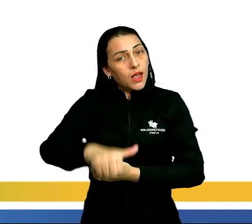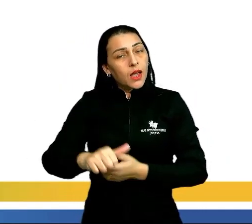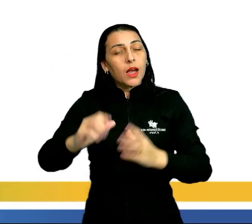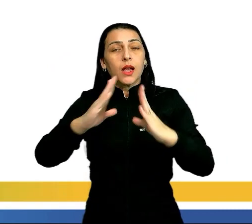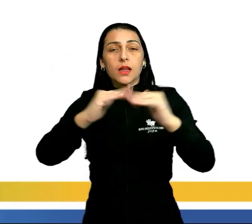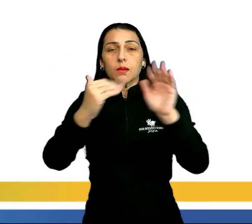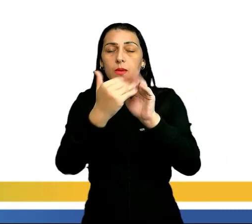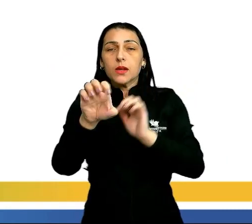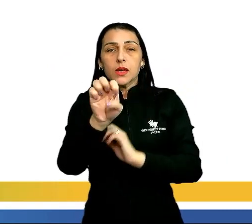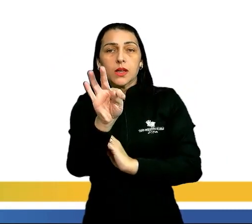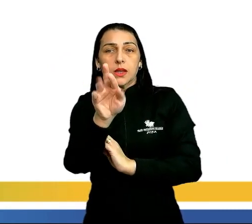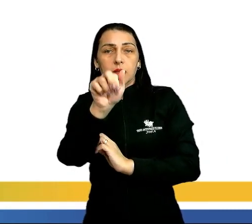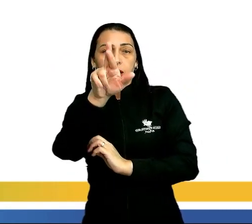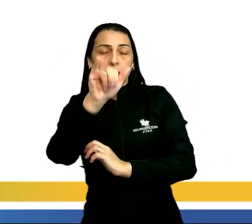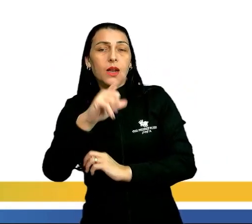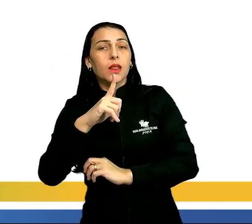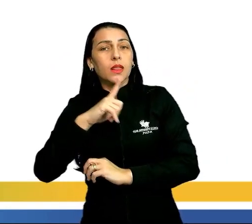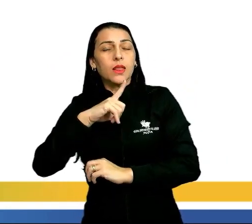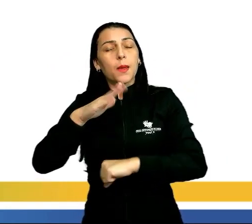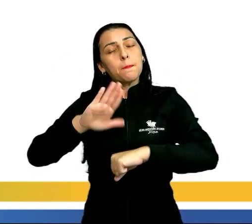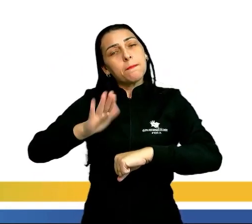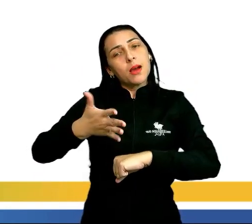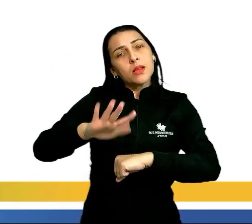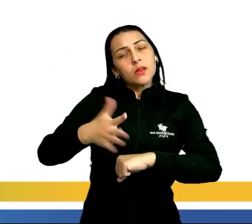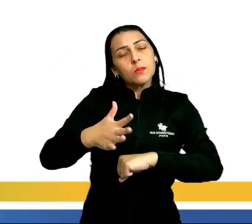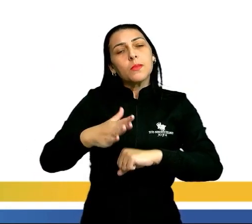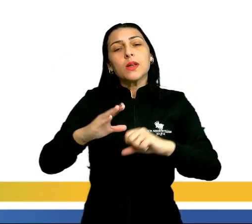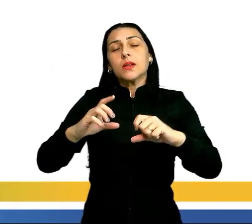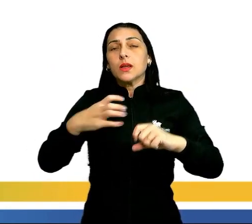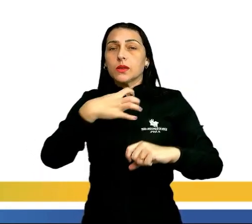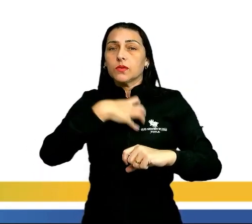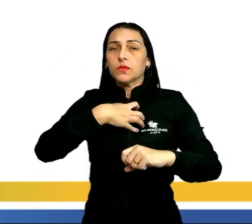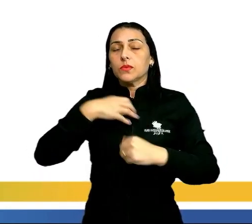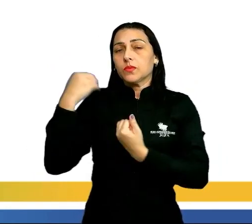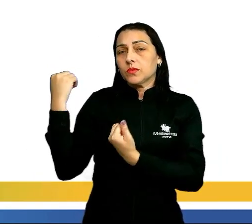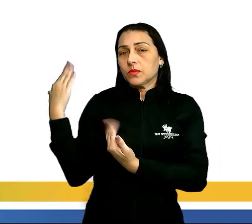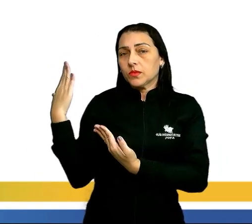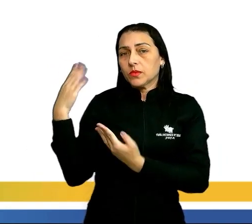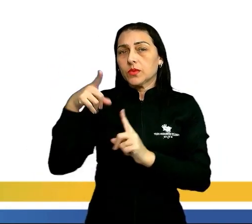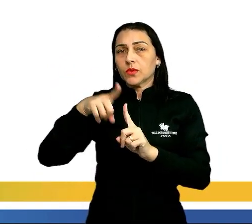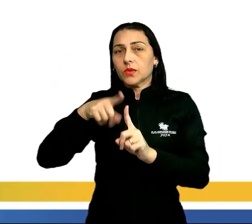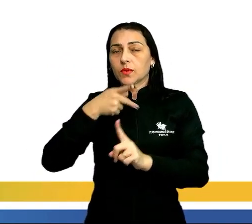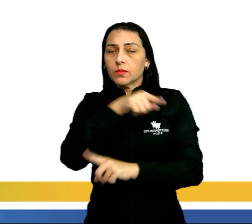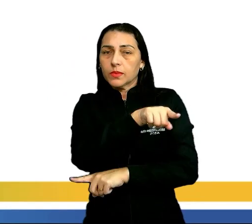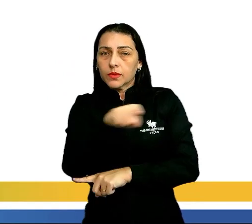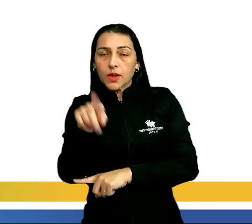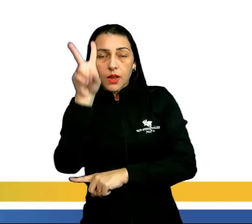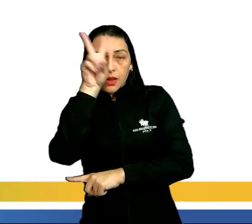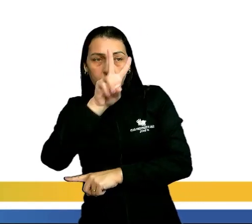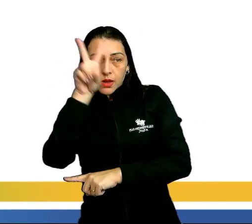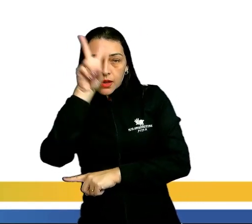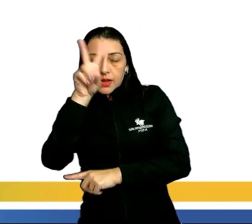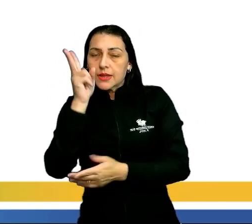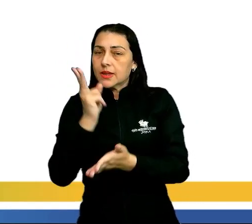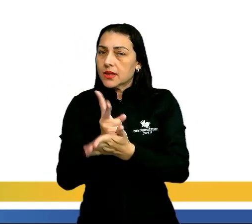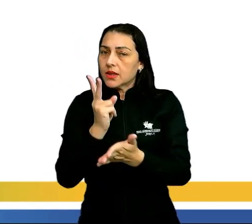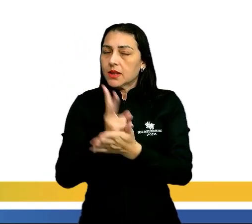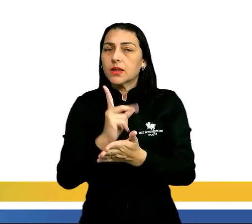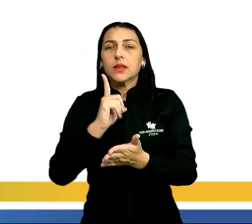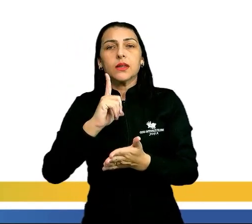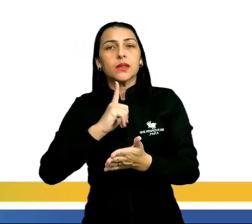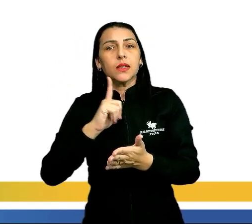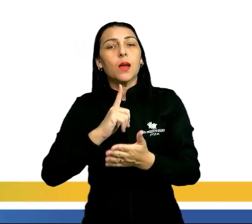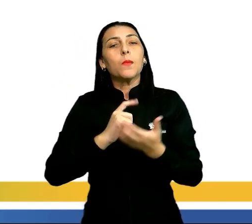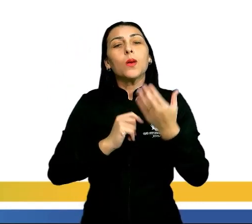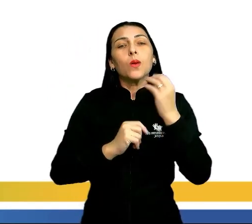pirâmide etária, quando a gente tem aqui mais ou menos esse formato que eu falei para vocês. Lembrando sempre que nós temos